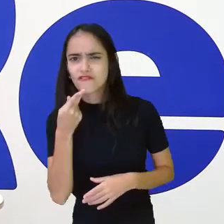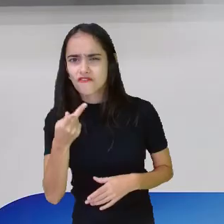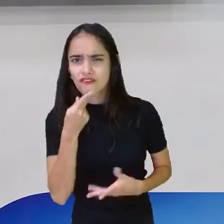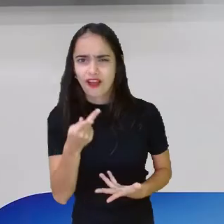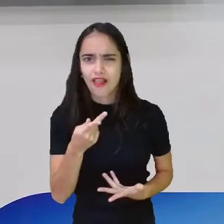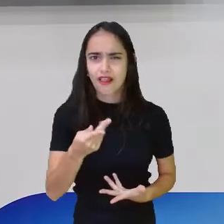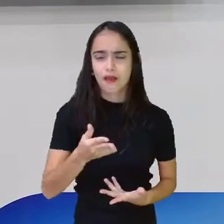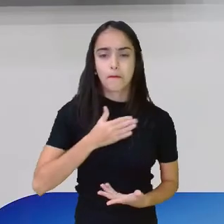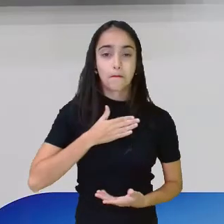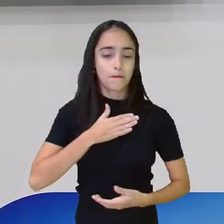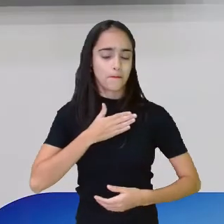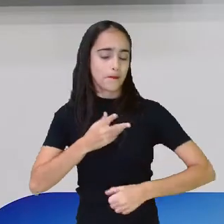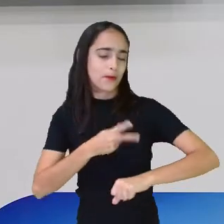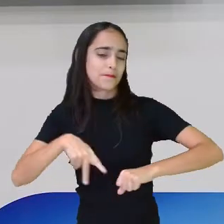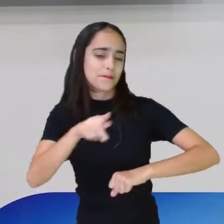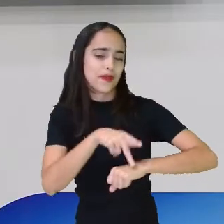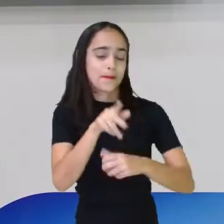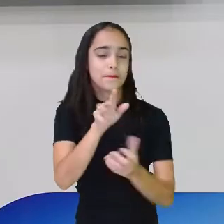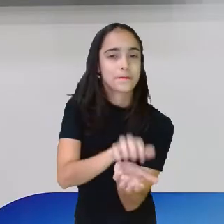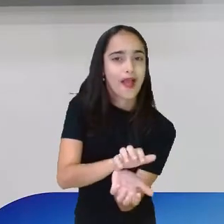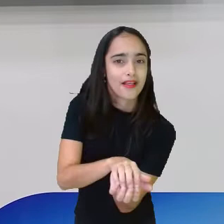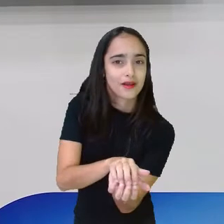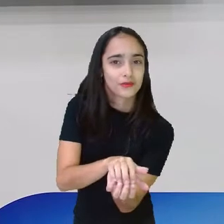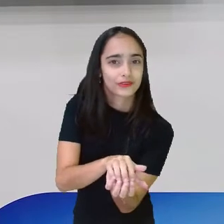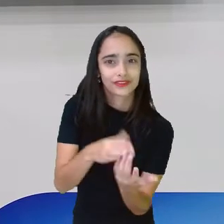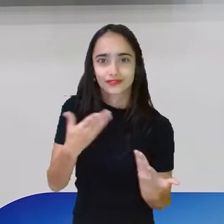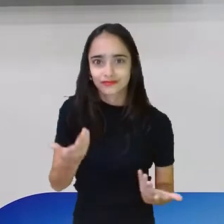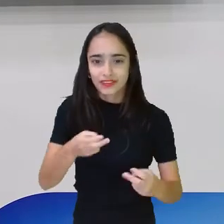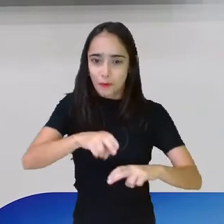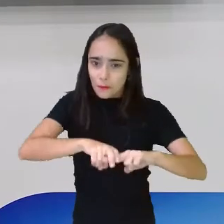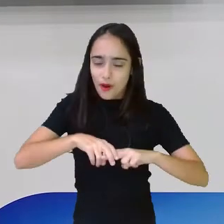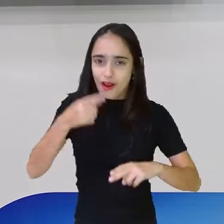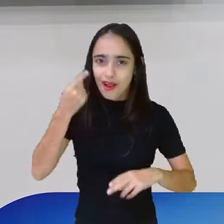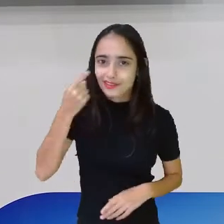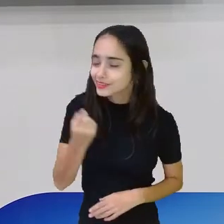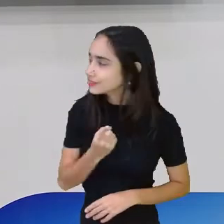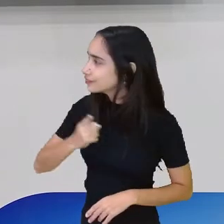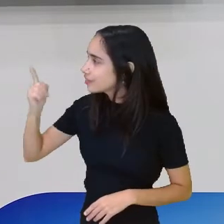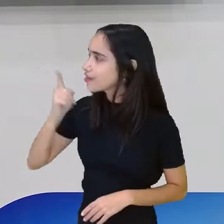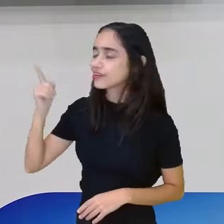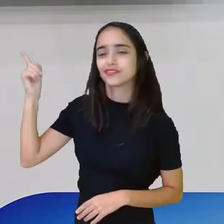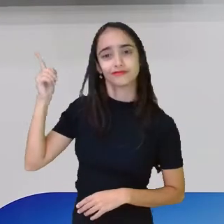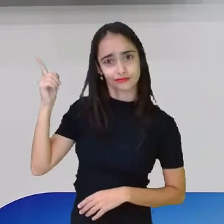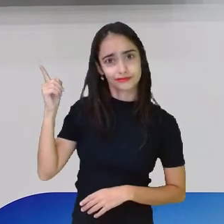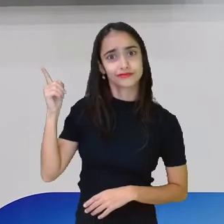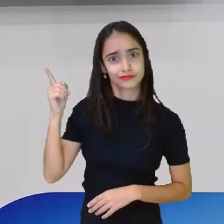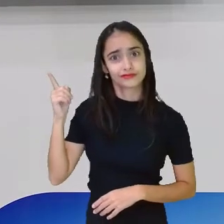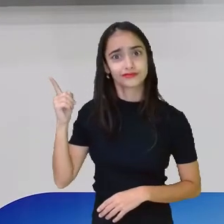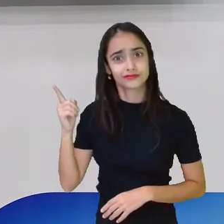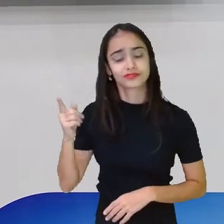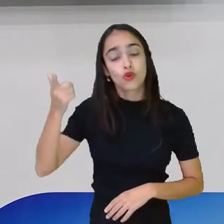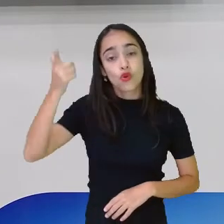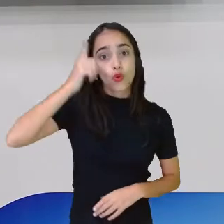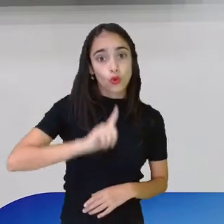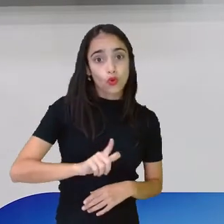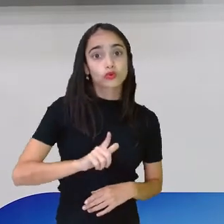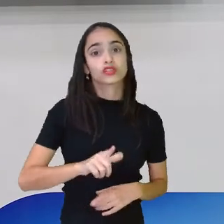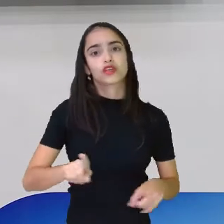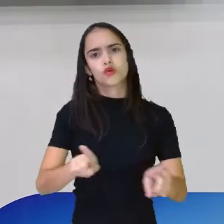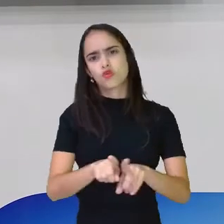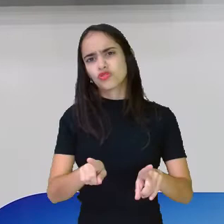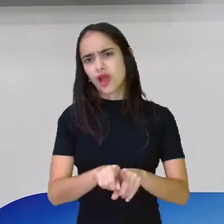graças a isso aqui, ó, por causa disso, declararam a Federação Republicana, além de Pernambuco, as províncias da